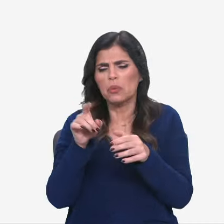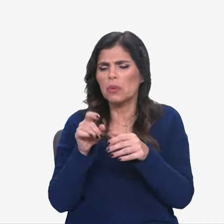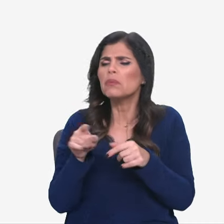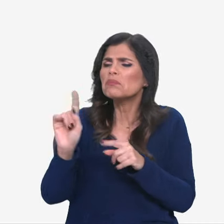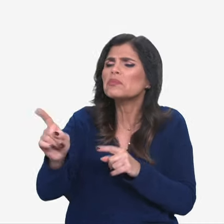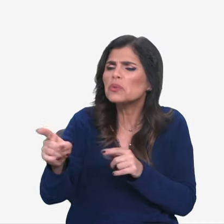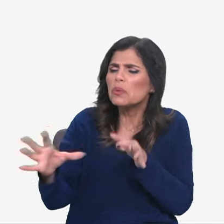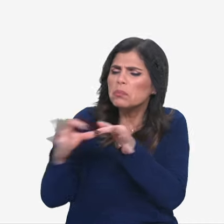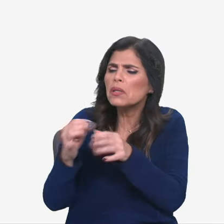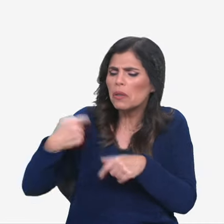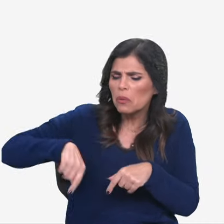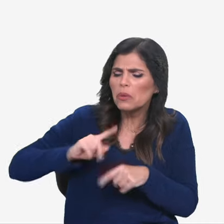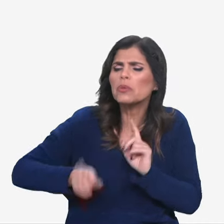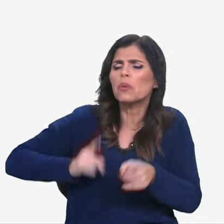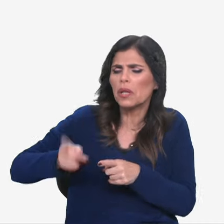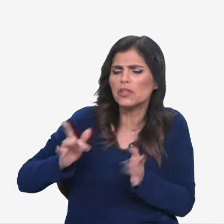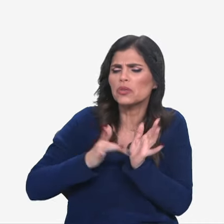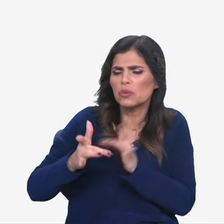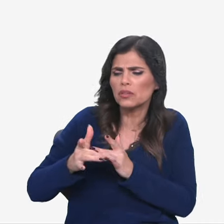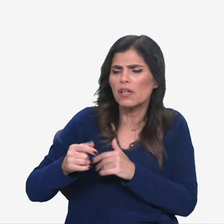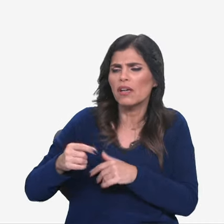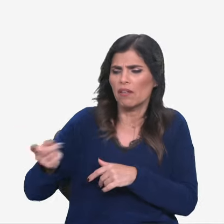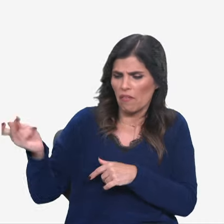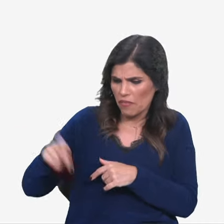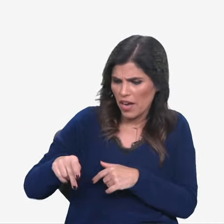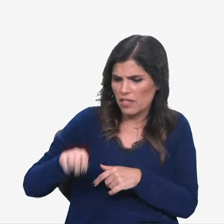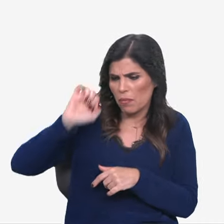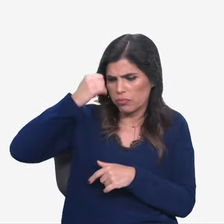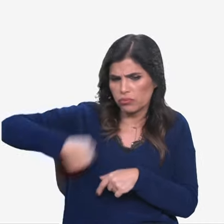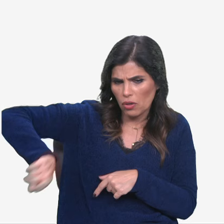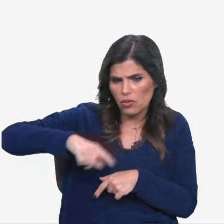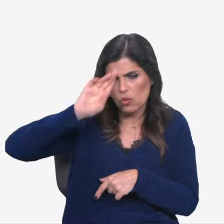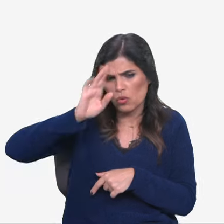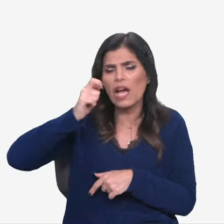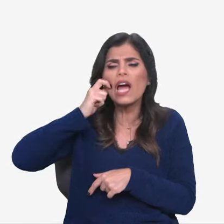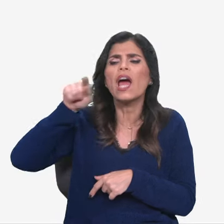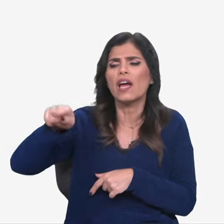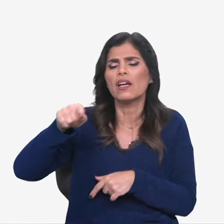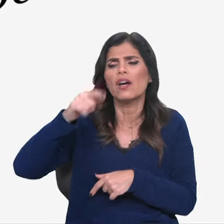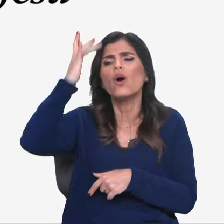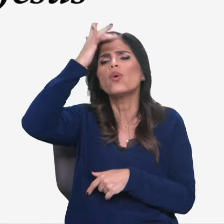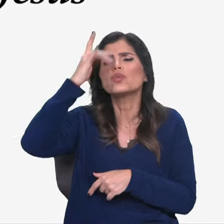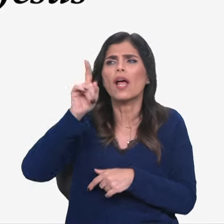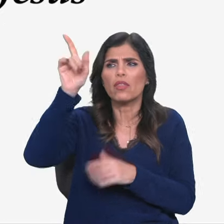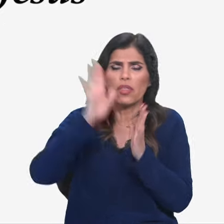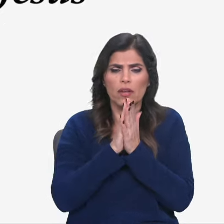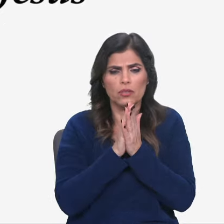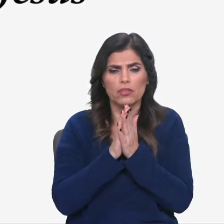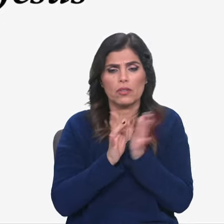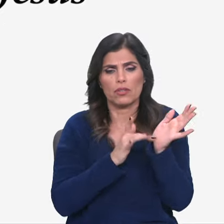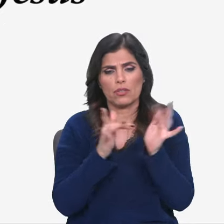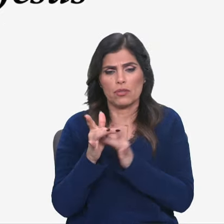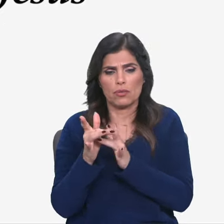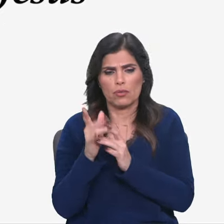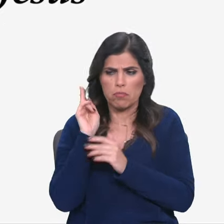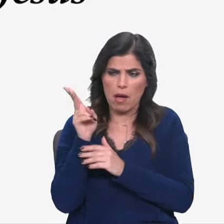Jesus Nazareno? Vieste para nos perder? Sei quem tu és, o Santo de Deus. Jesus